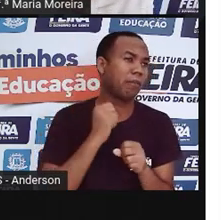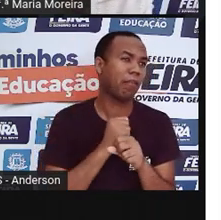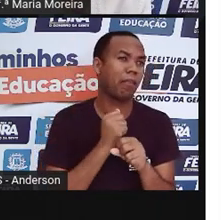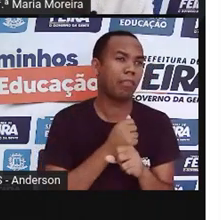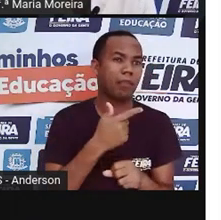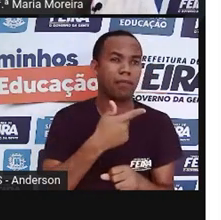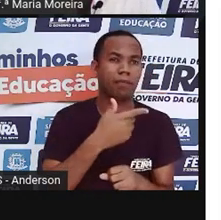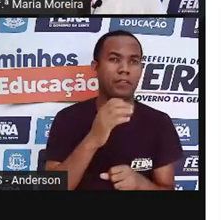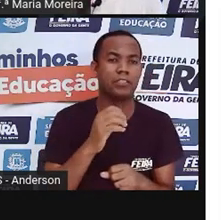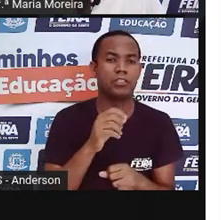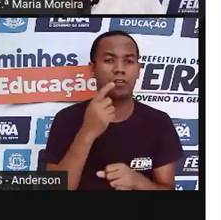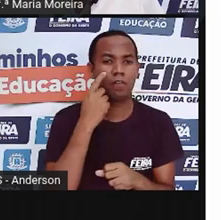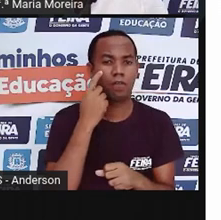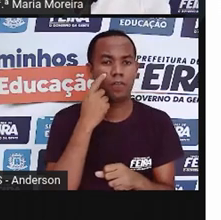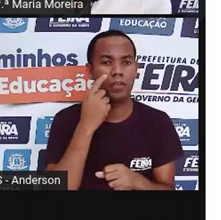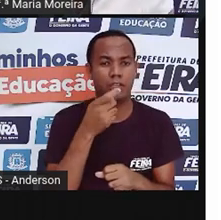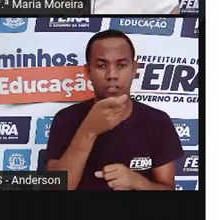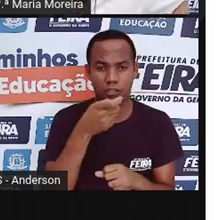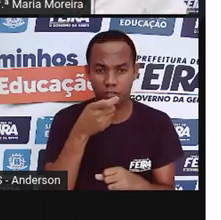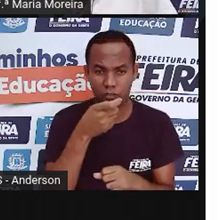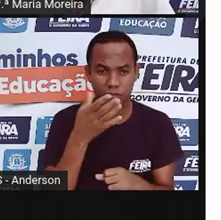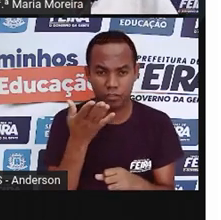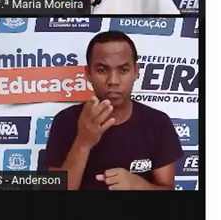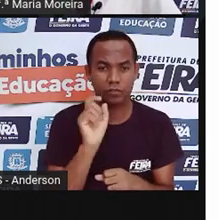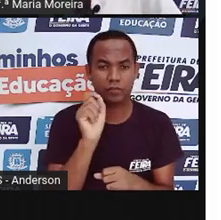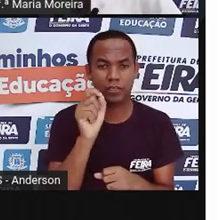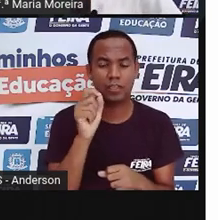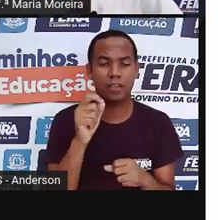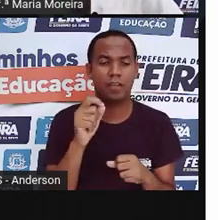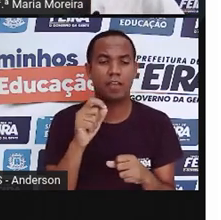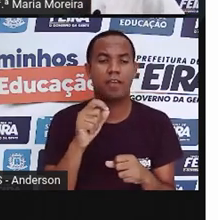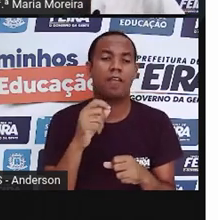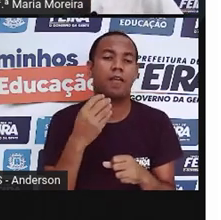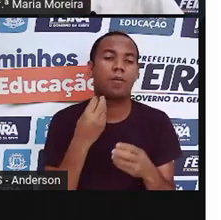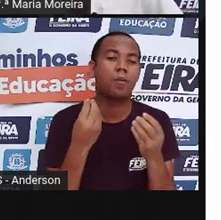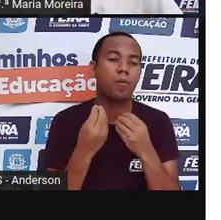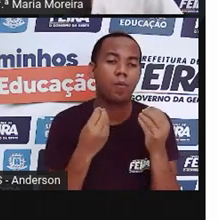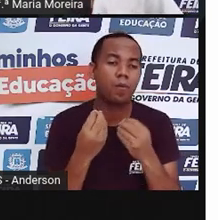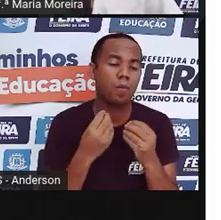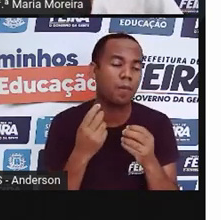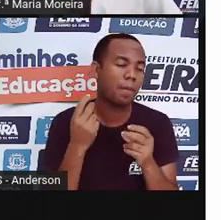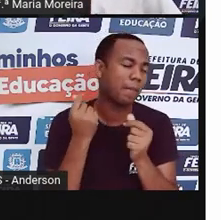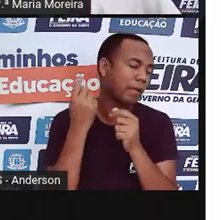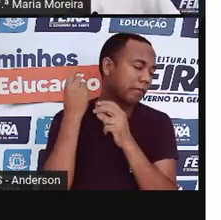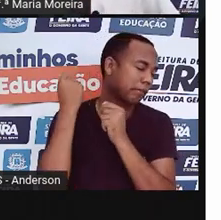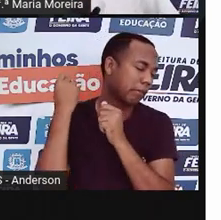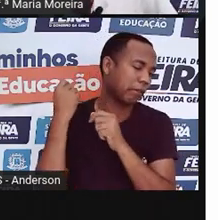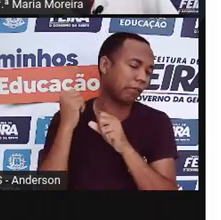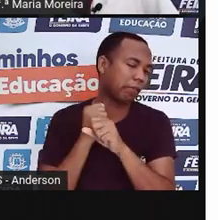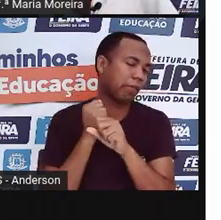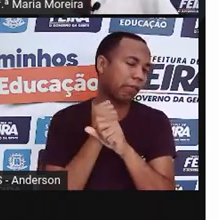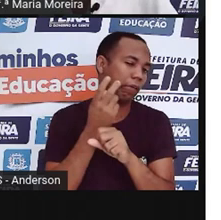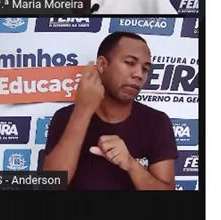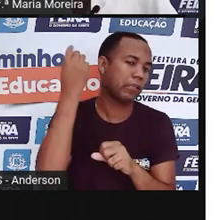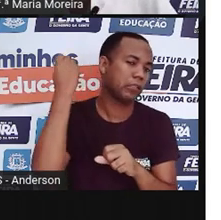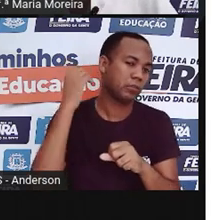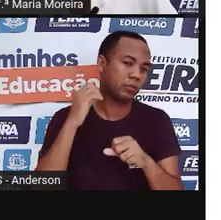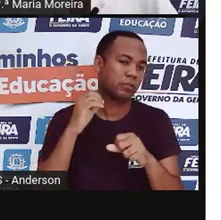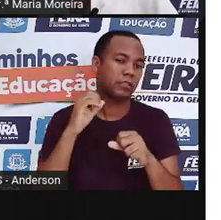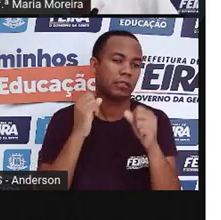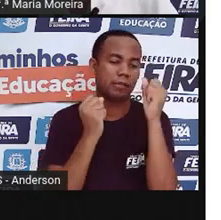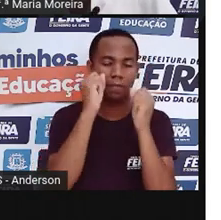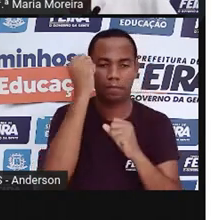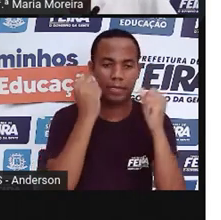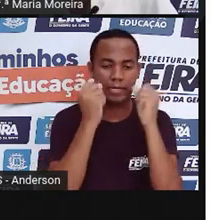esses dois X aí, algarismo romano, que significam 20, né? A indústria de brinquedos conseguiu o quê?